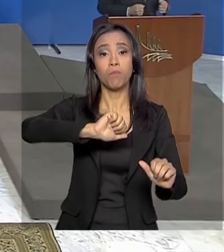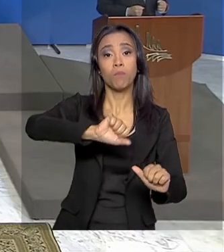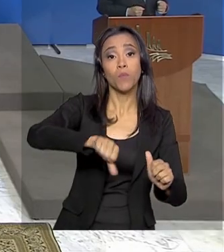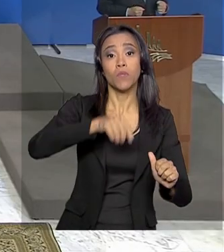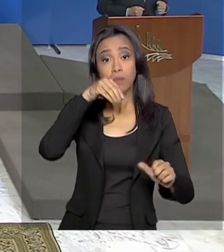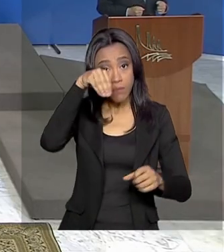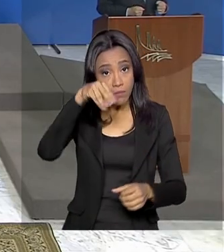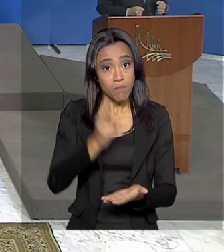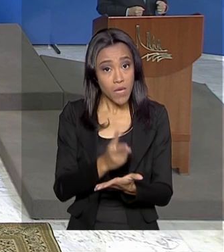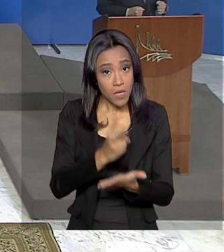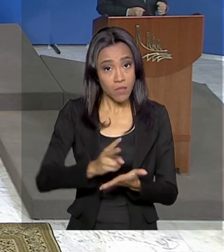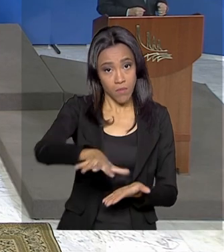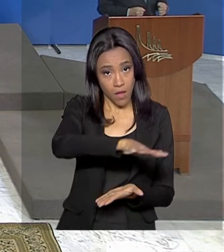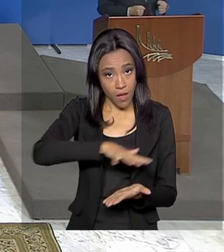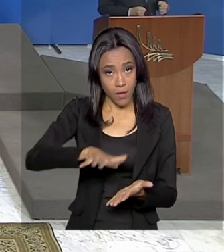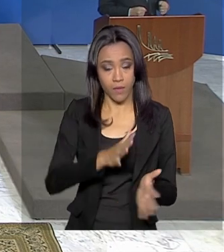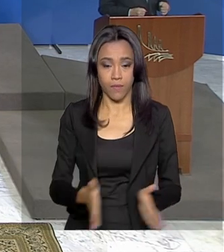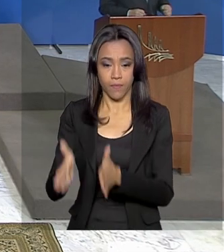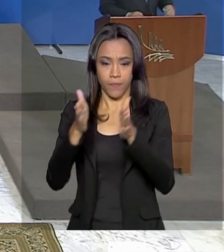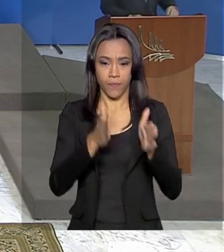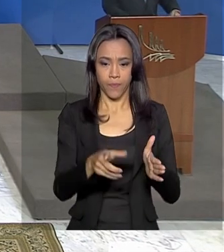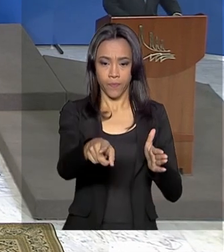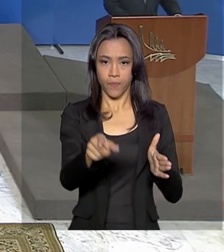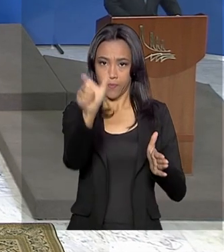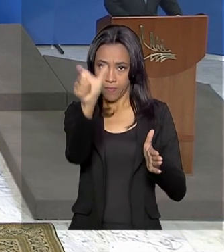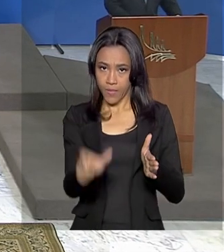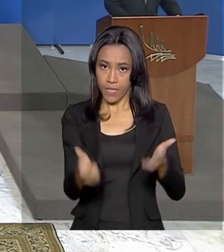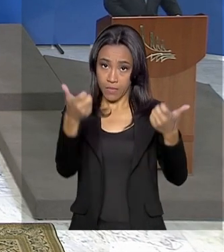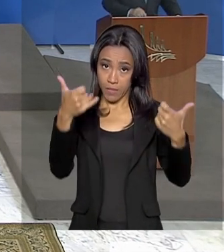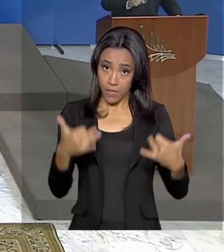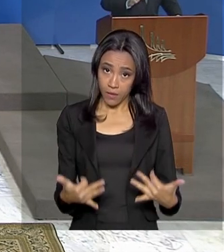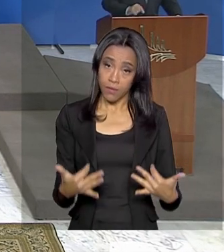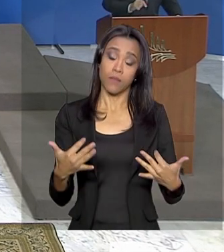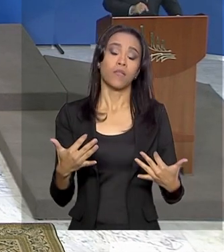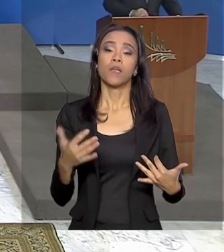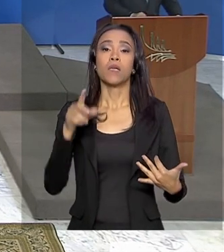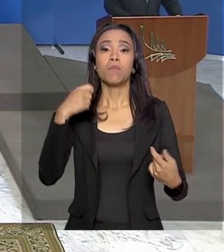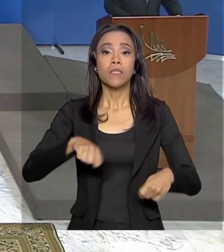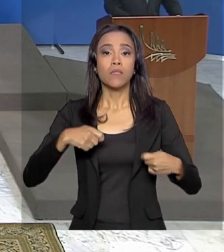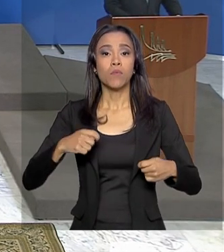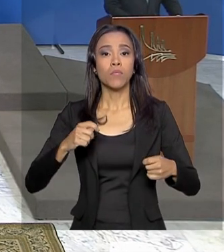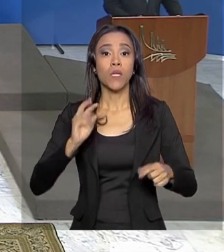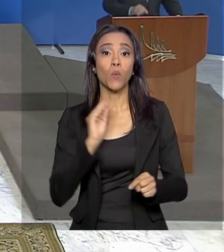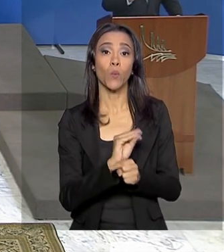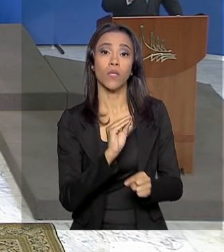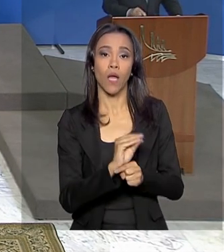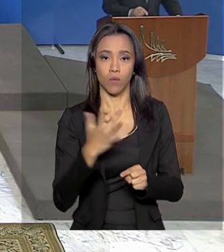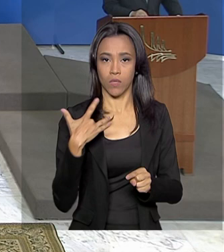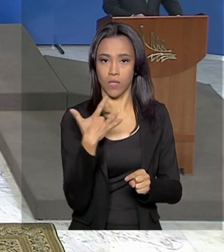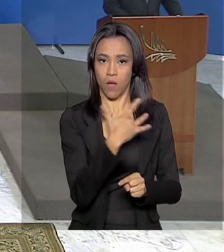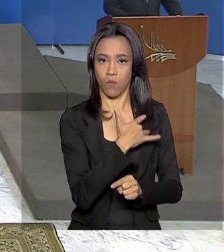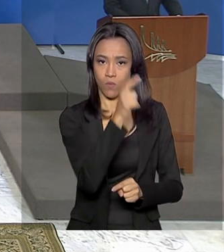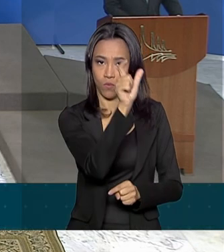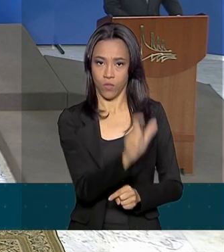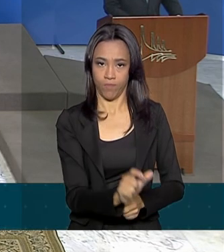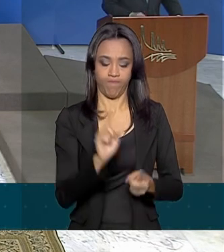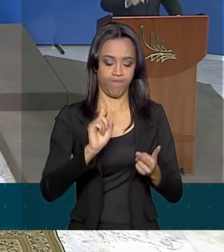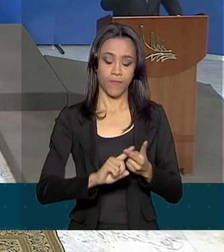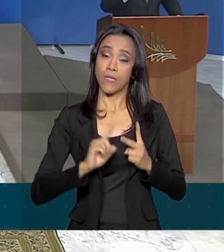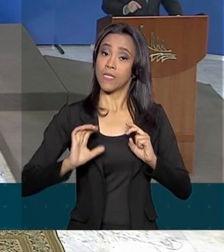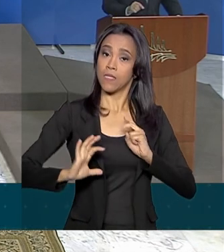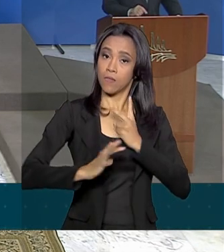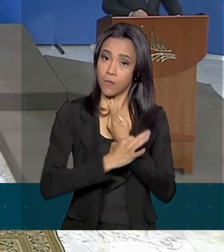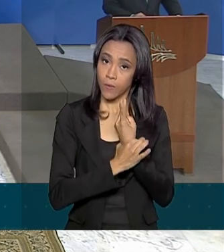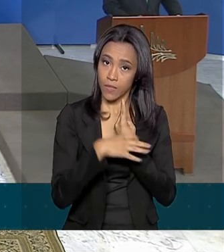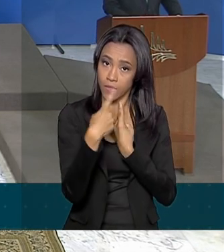Se por um lado nós temos a responsabilidade de resguardar a saúde do trabalhador, a segurança do trabalhador, a